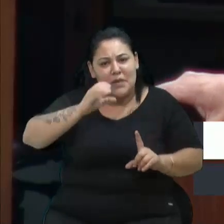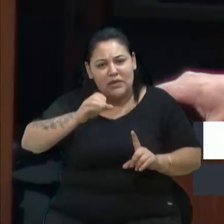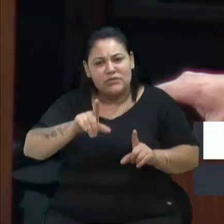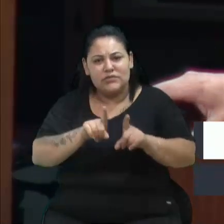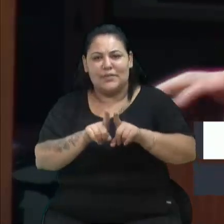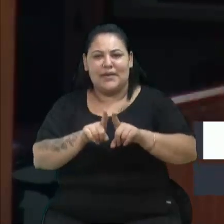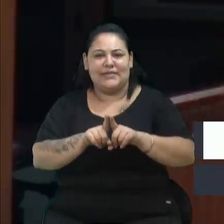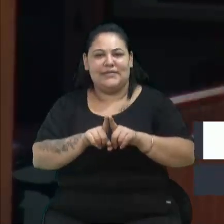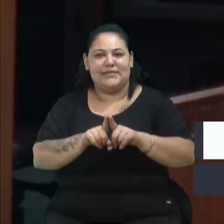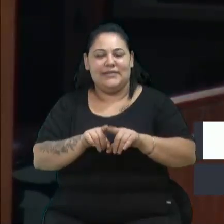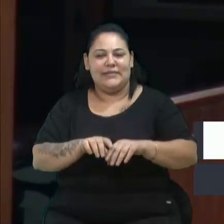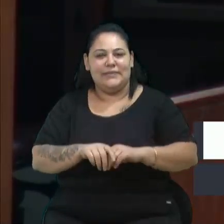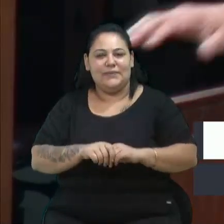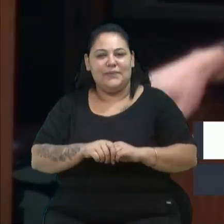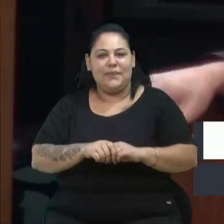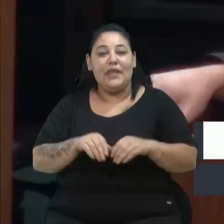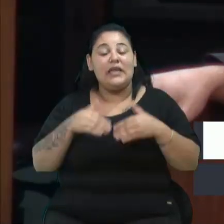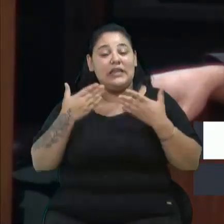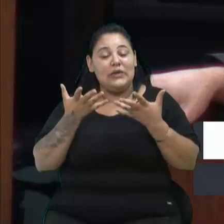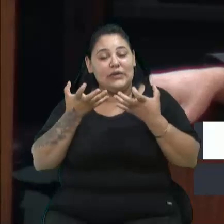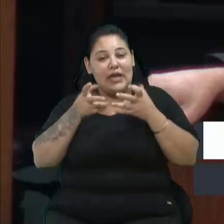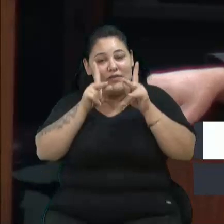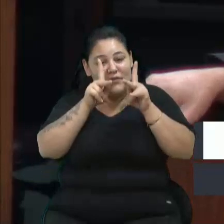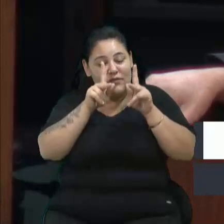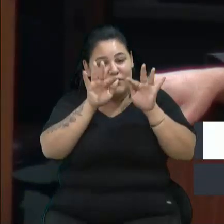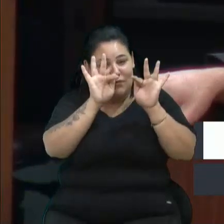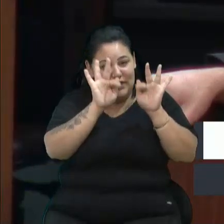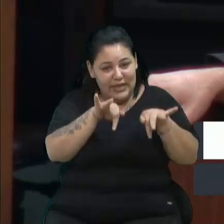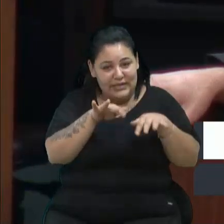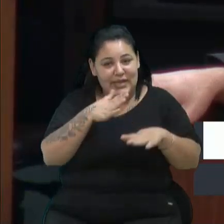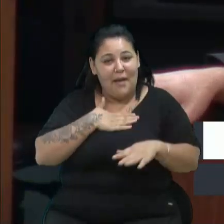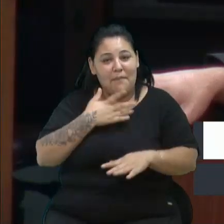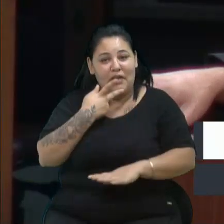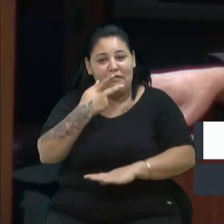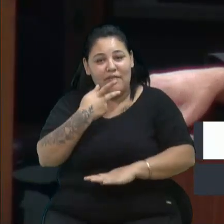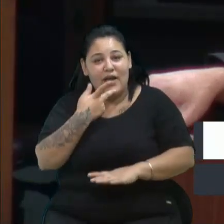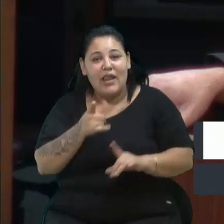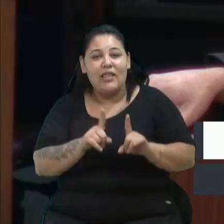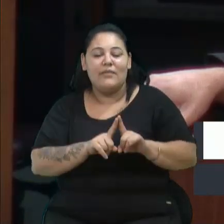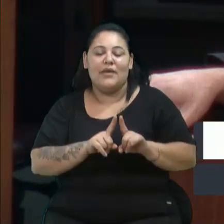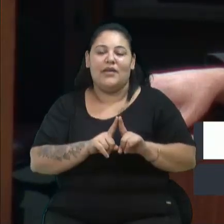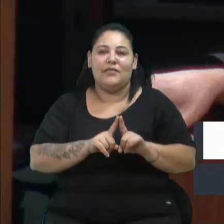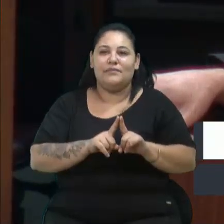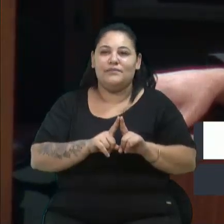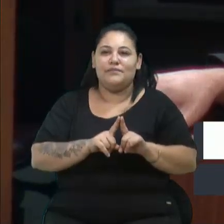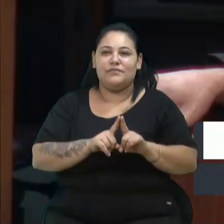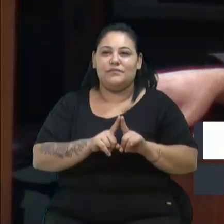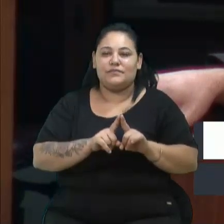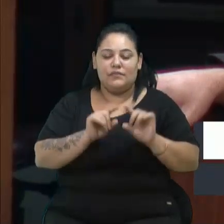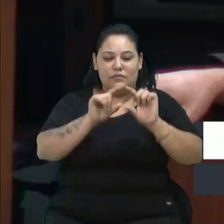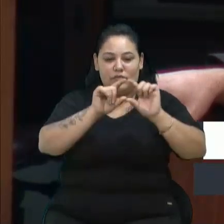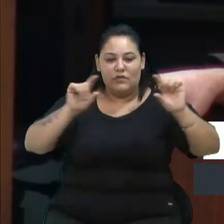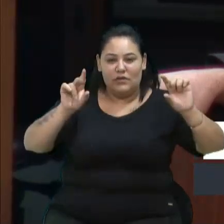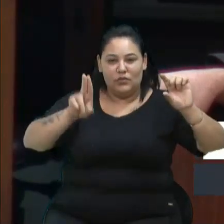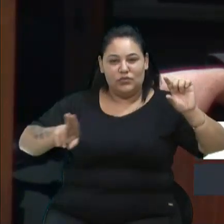Então, quero encerrar minha fala com a seguinte frase,